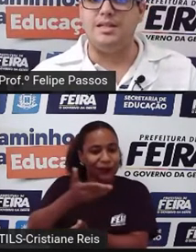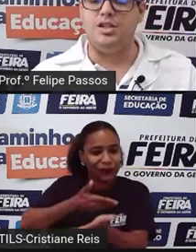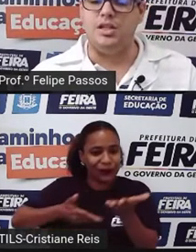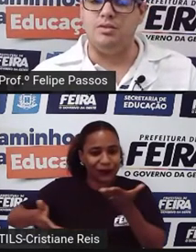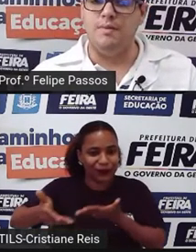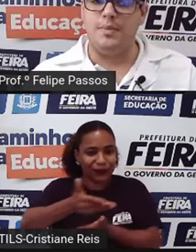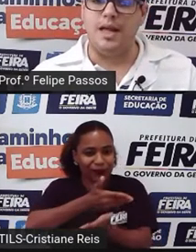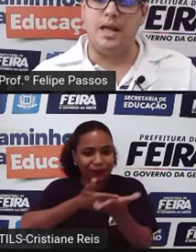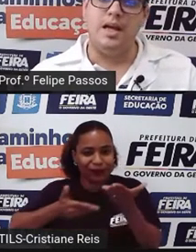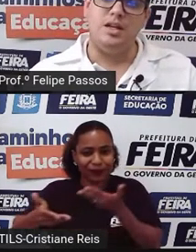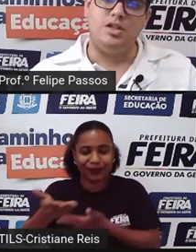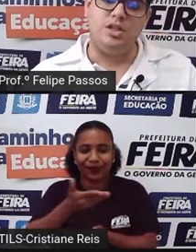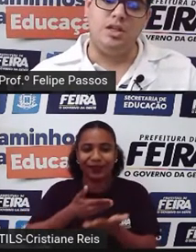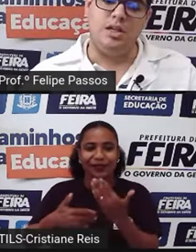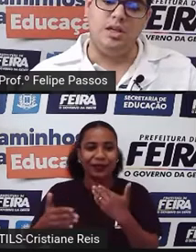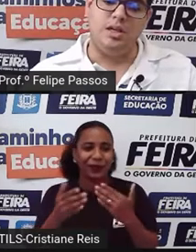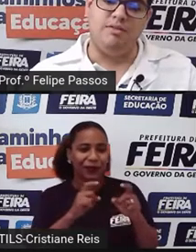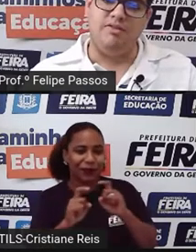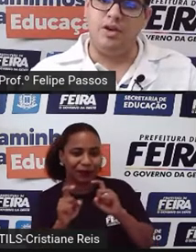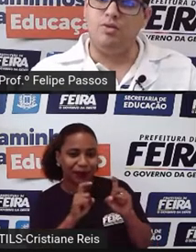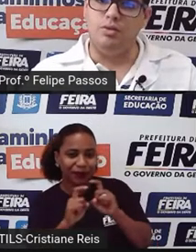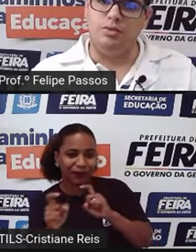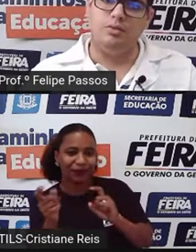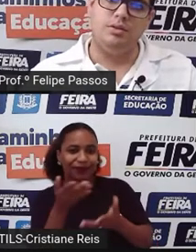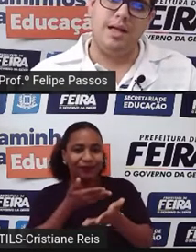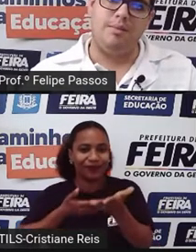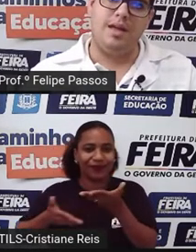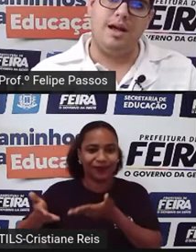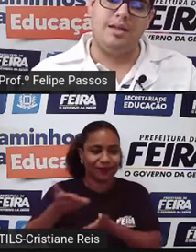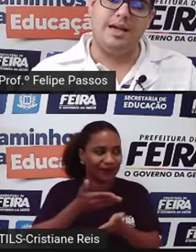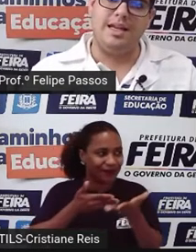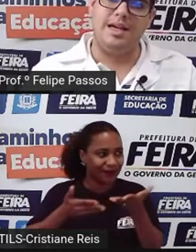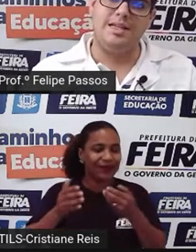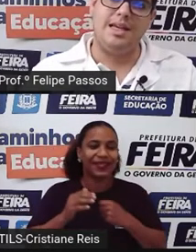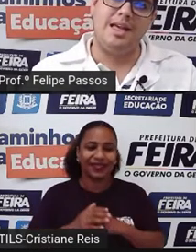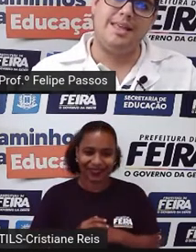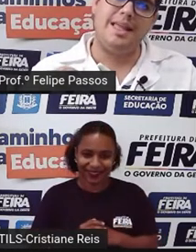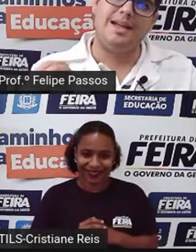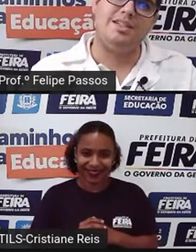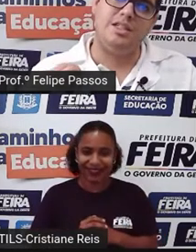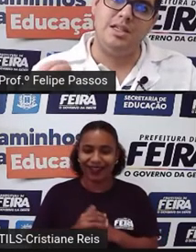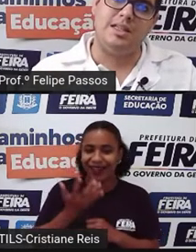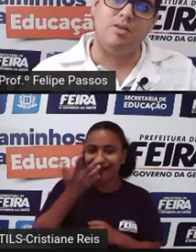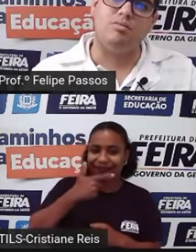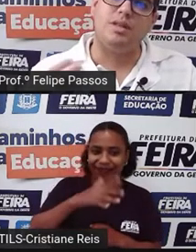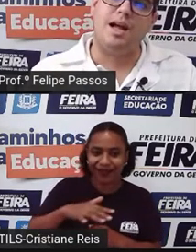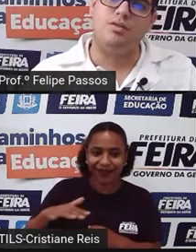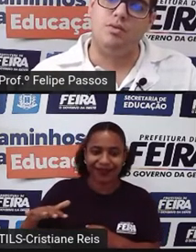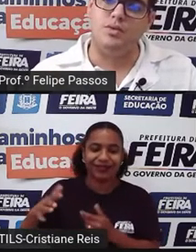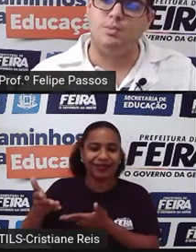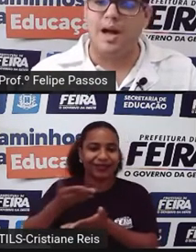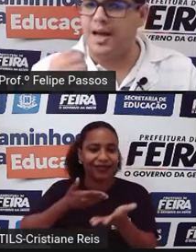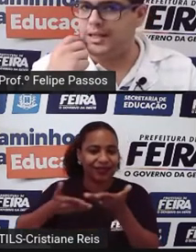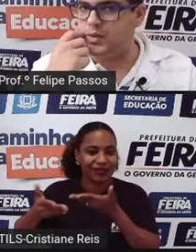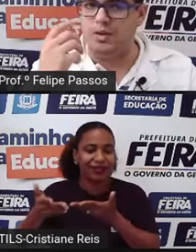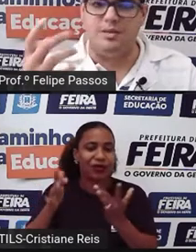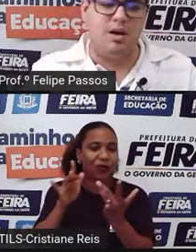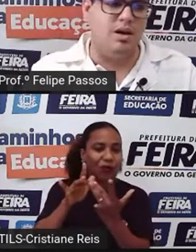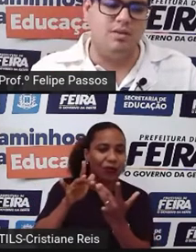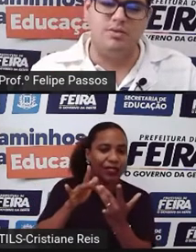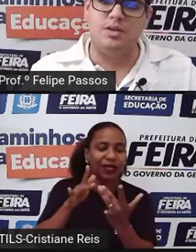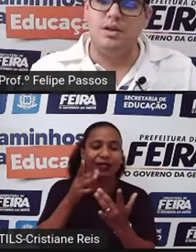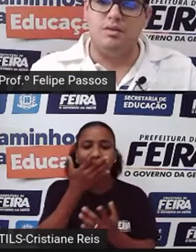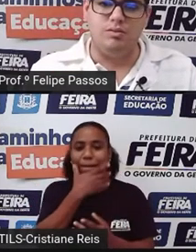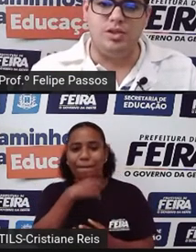tem esse sentido, né? De vínculo da criança, ela interagir, ter contato com os pais, com